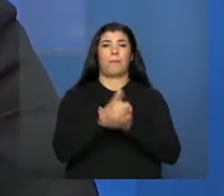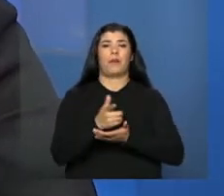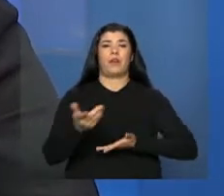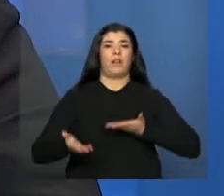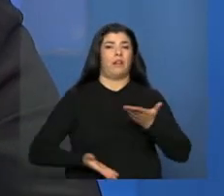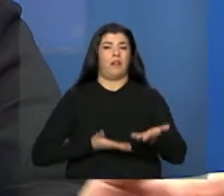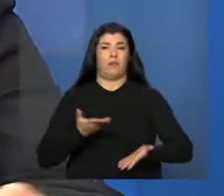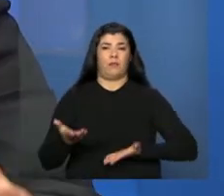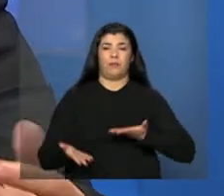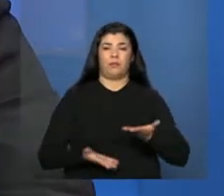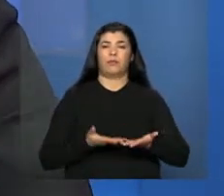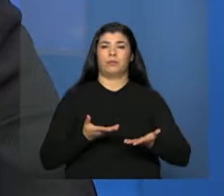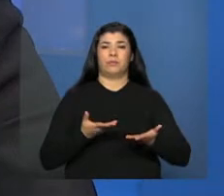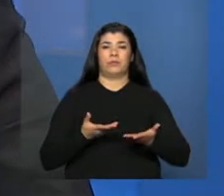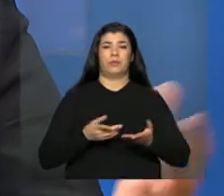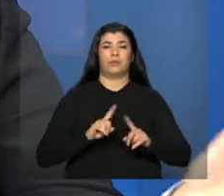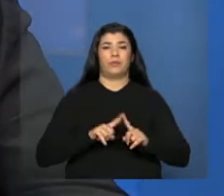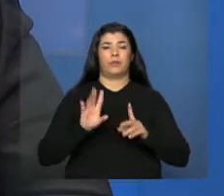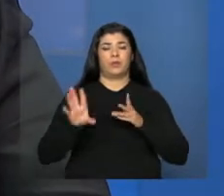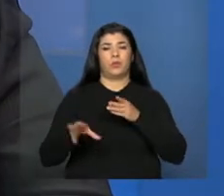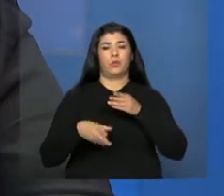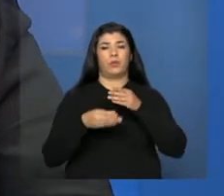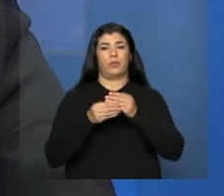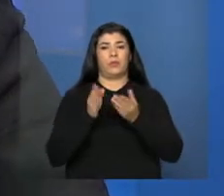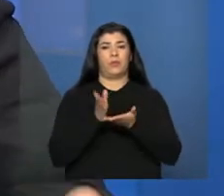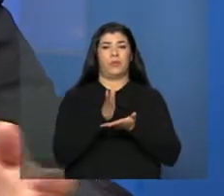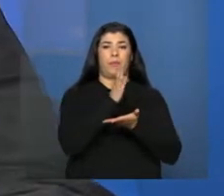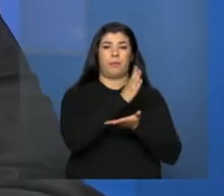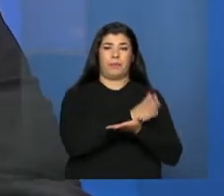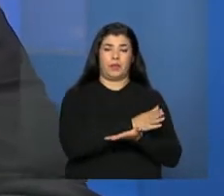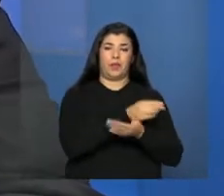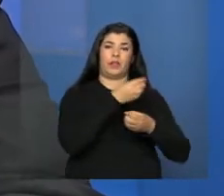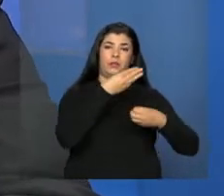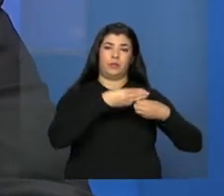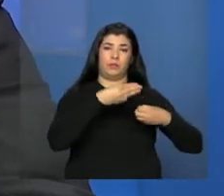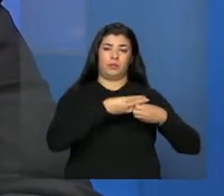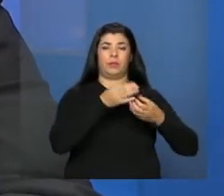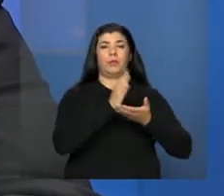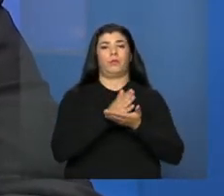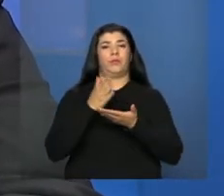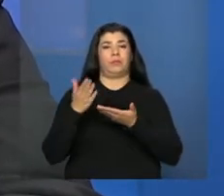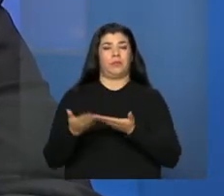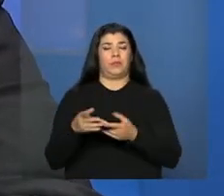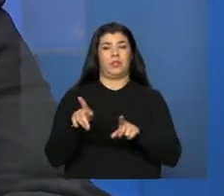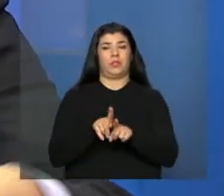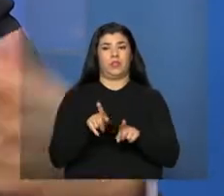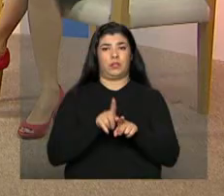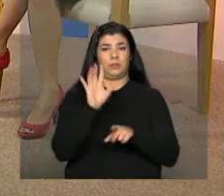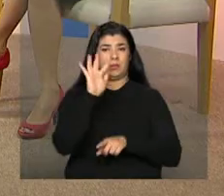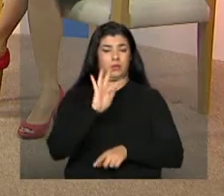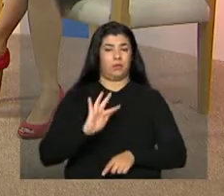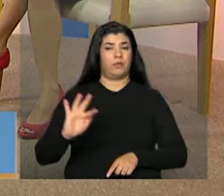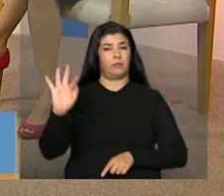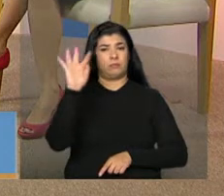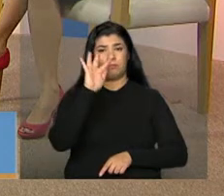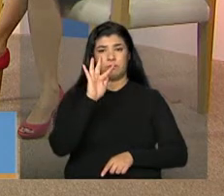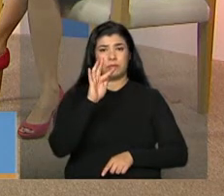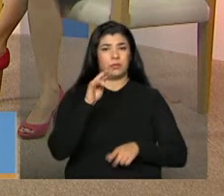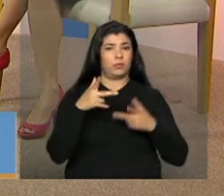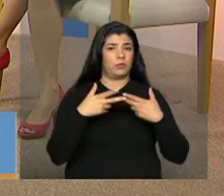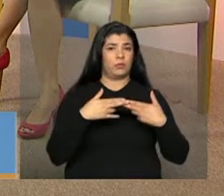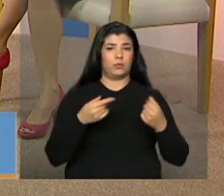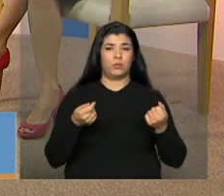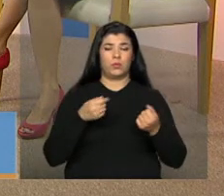mas ele pode complementar parte com o recurso municipal, parte com o recurso federal, às vezes parte com o recurso